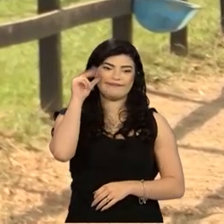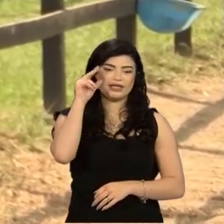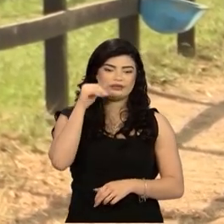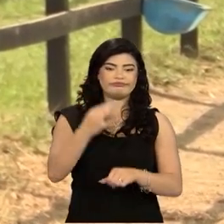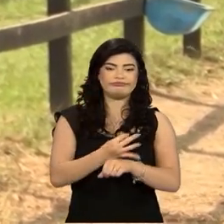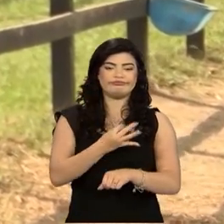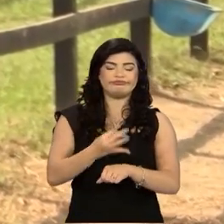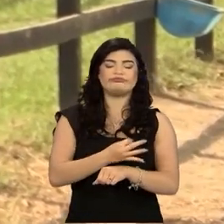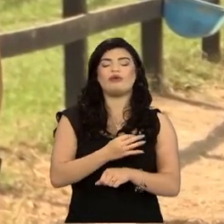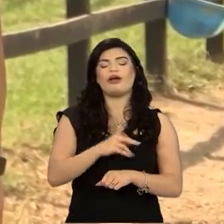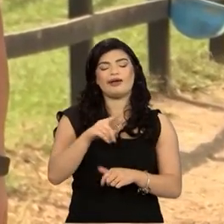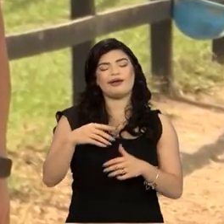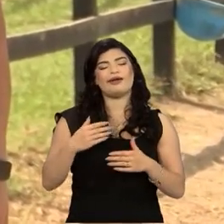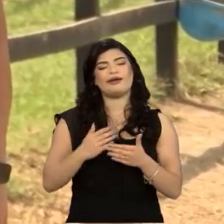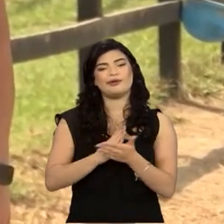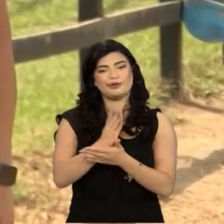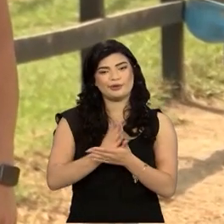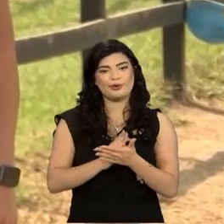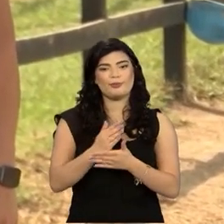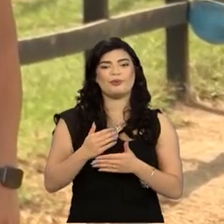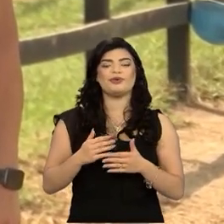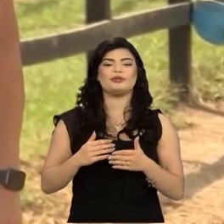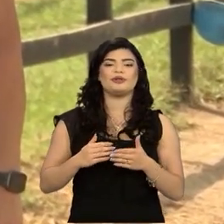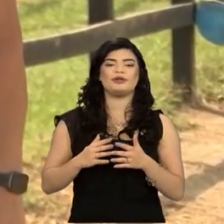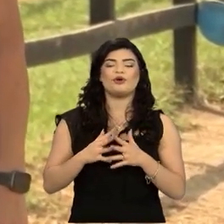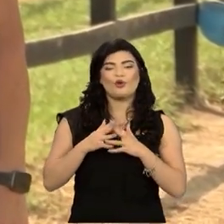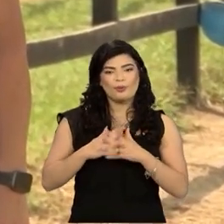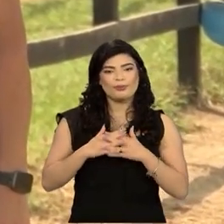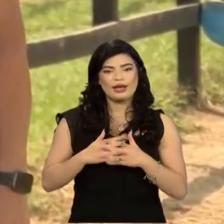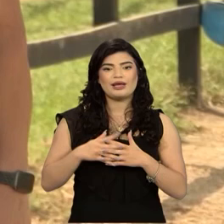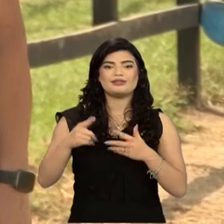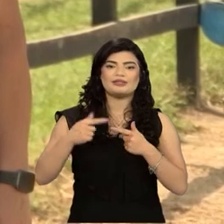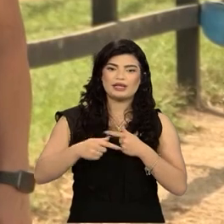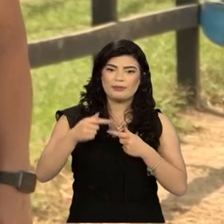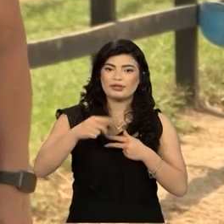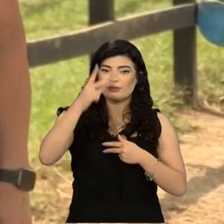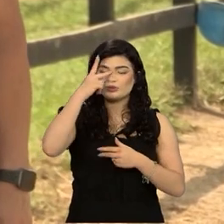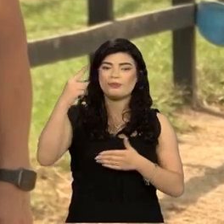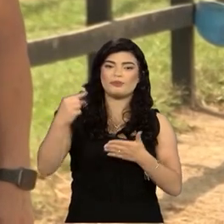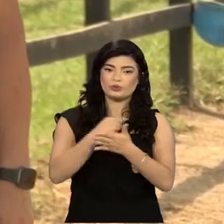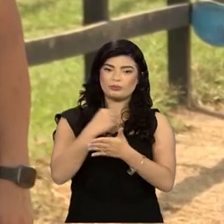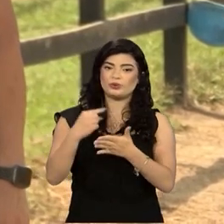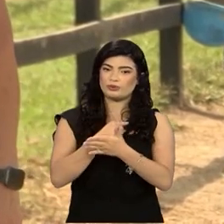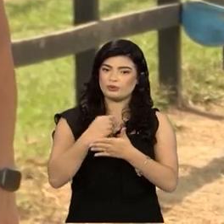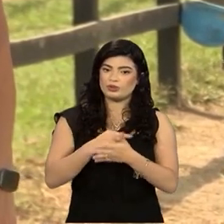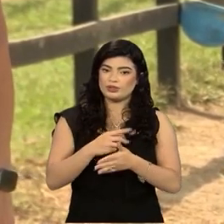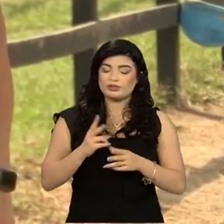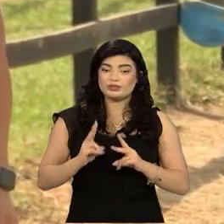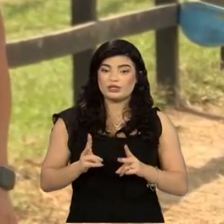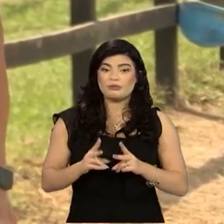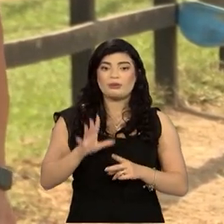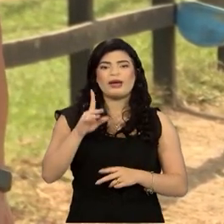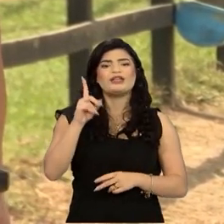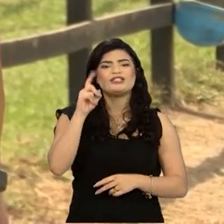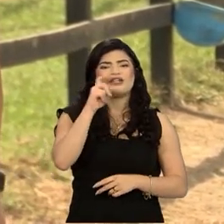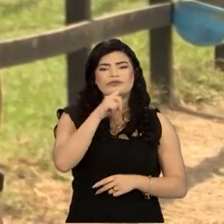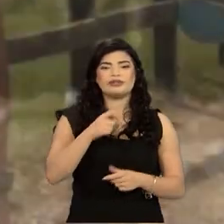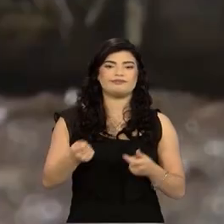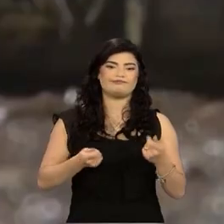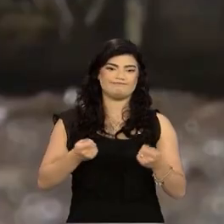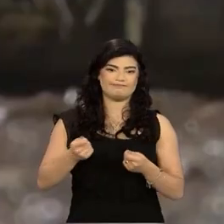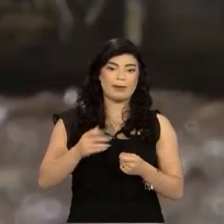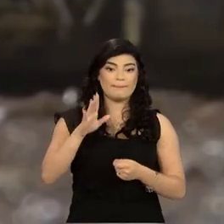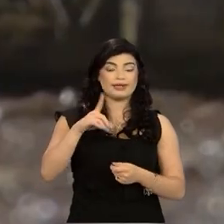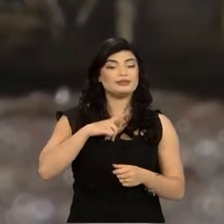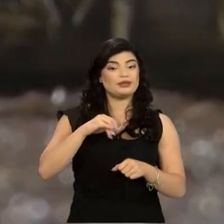É bem complicado, todo mundo, sempre a gente, toda semana a gente recebe alguma pergunta sobre isso. E é muito difícil lidar com as moscas.